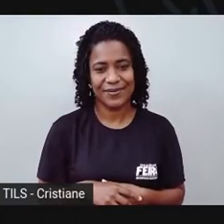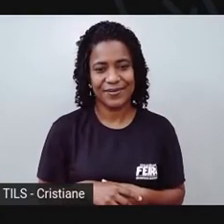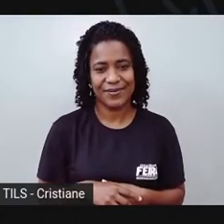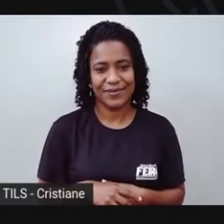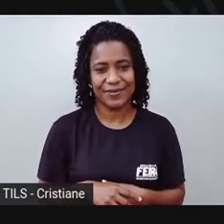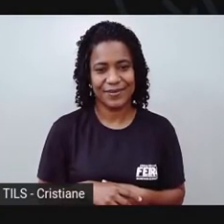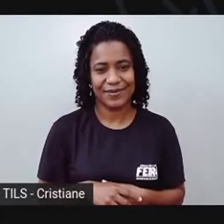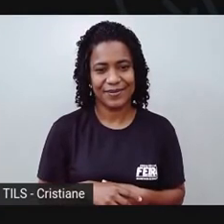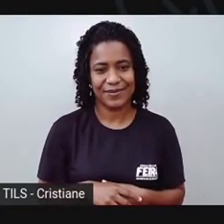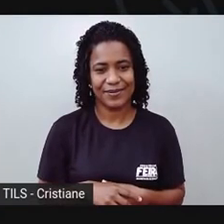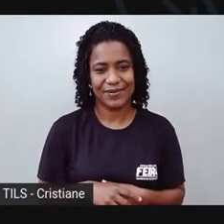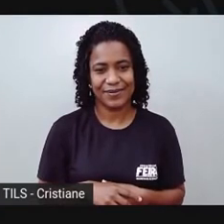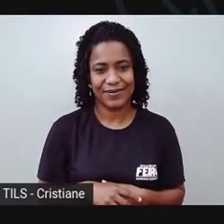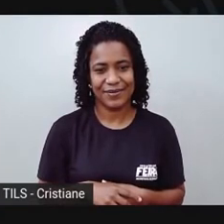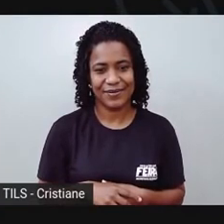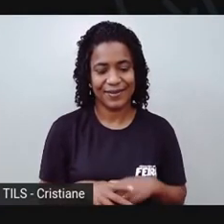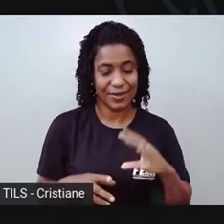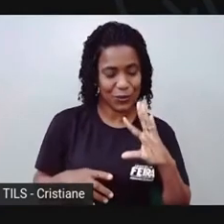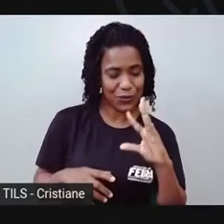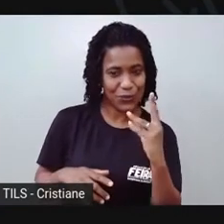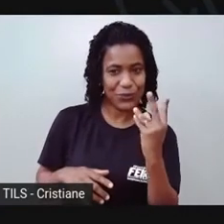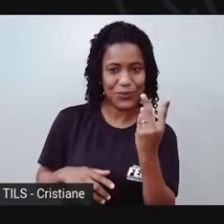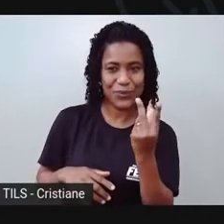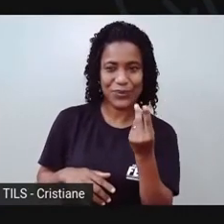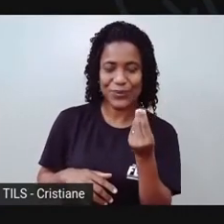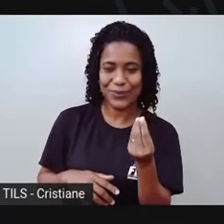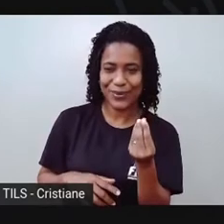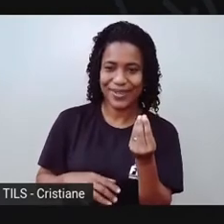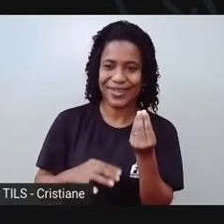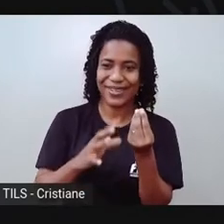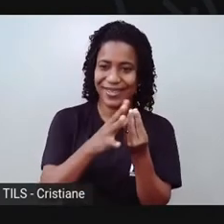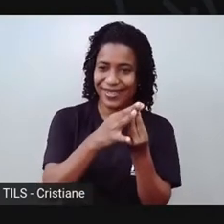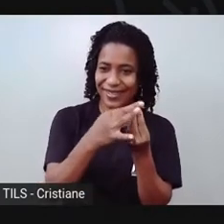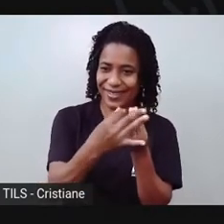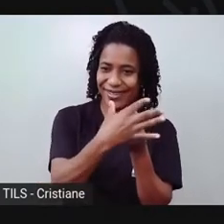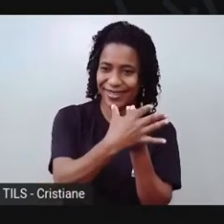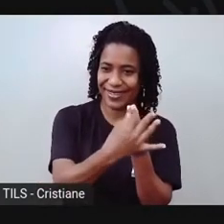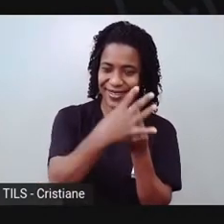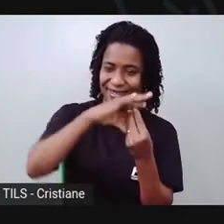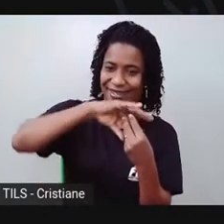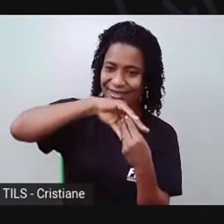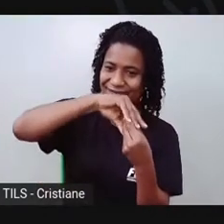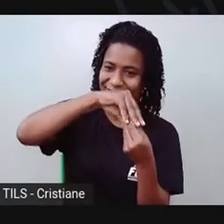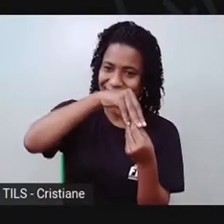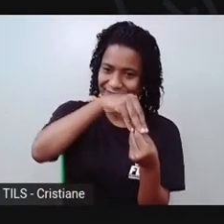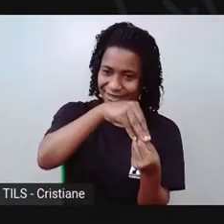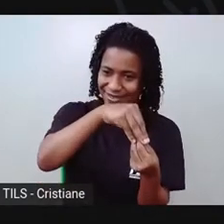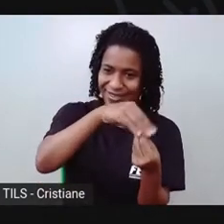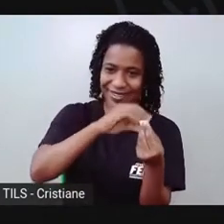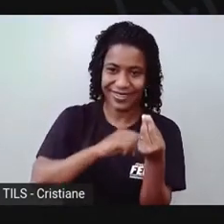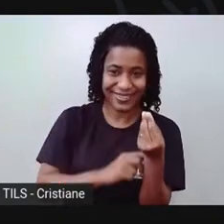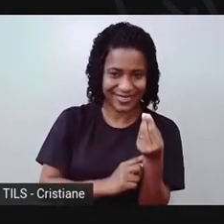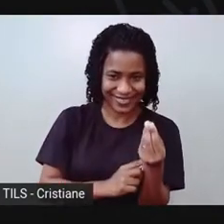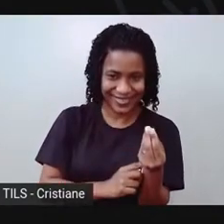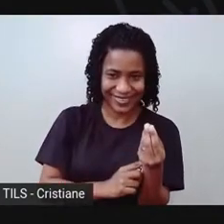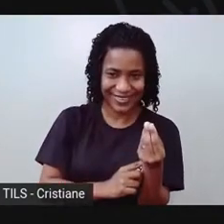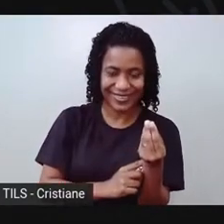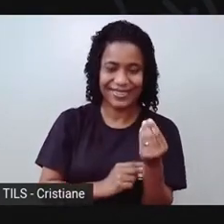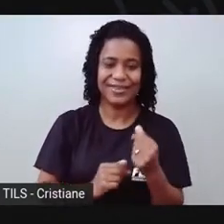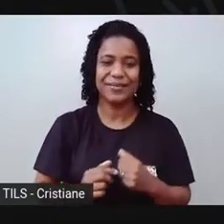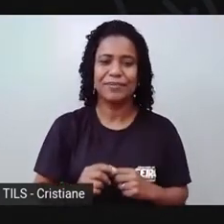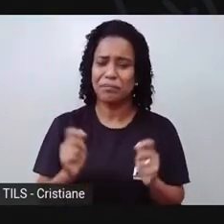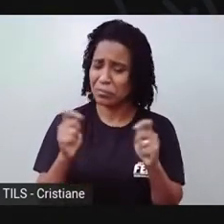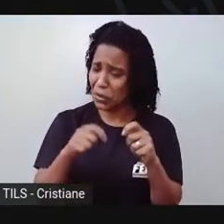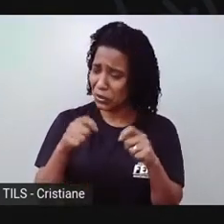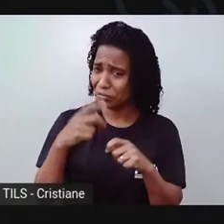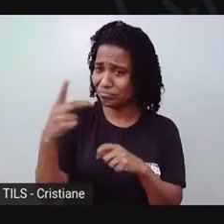E vou fazer as pétalas! Porque a rosa tem muitas pétalas! E vocês vão fazendo as de vocês